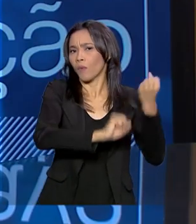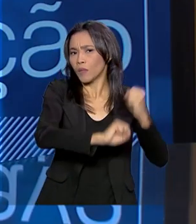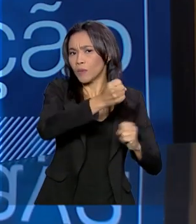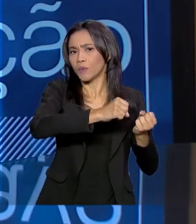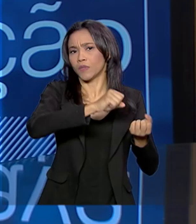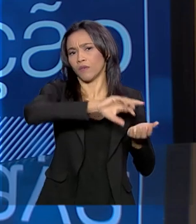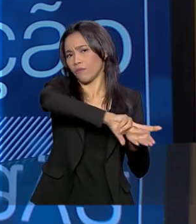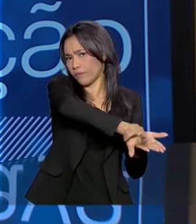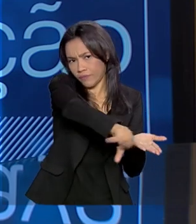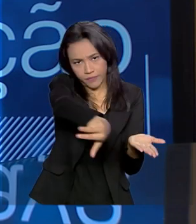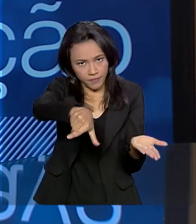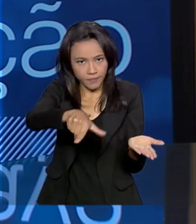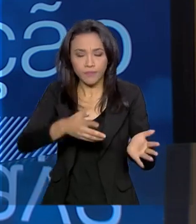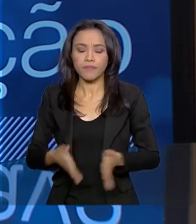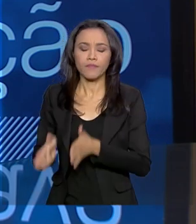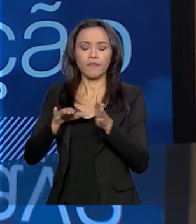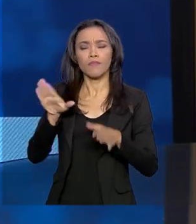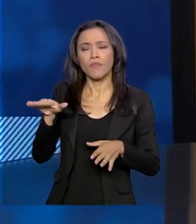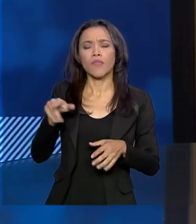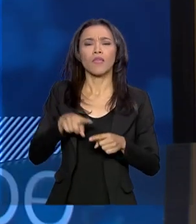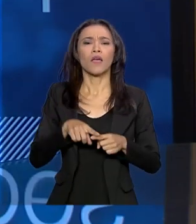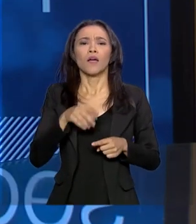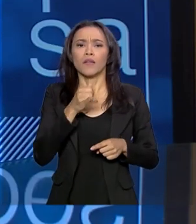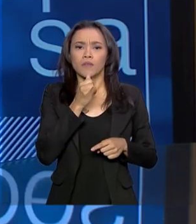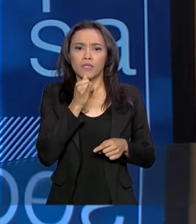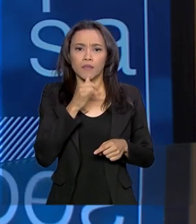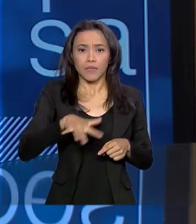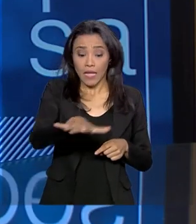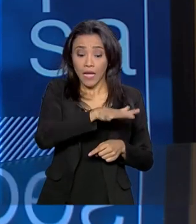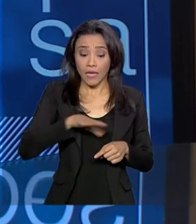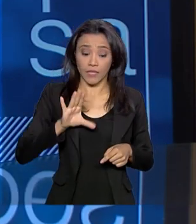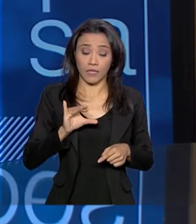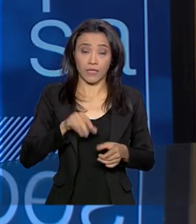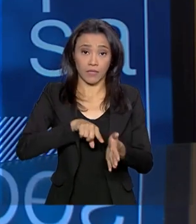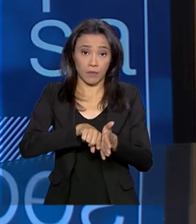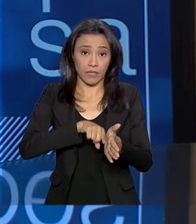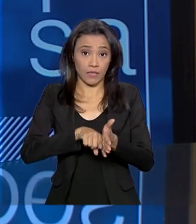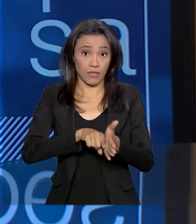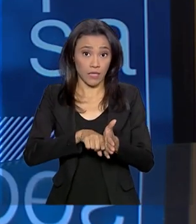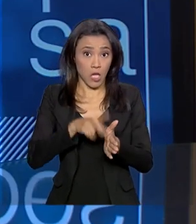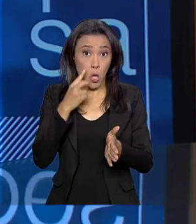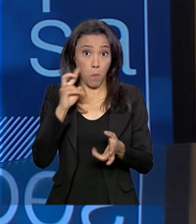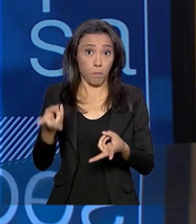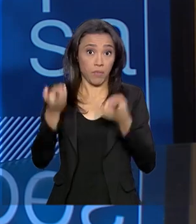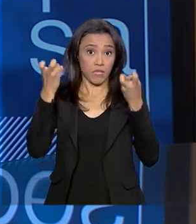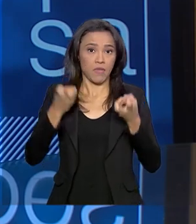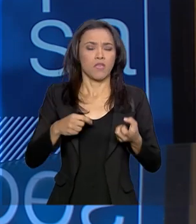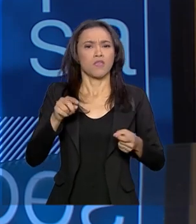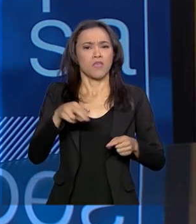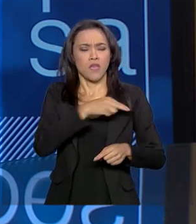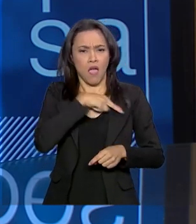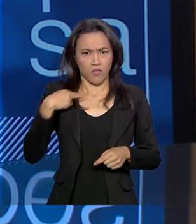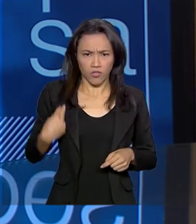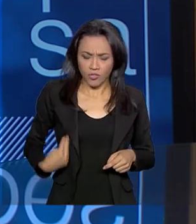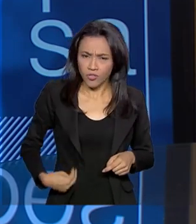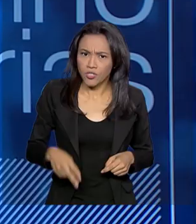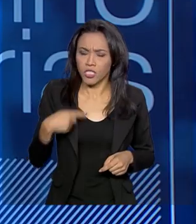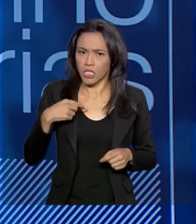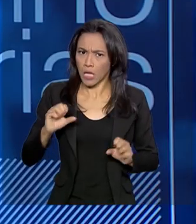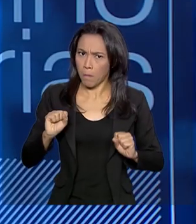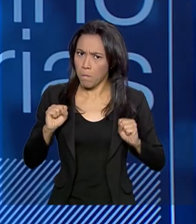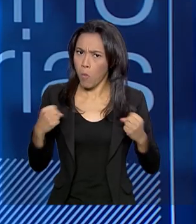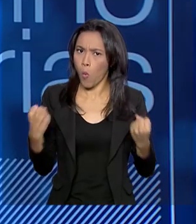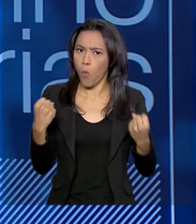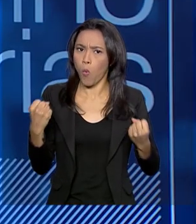é tido como o principal país em termos de produção científica no mundo, eu vi que a China está investindo bastante também, como os Estados